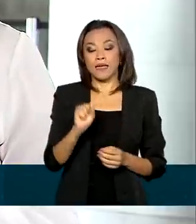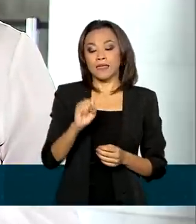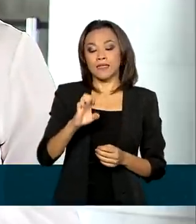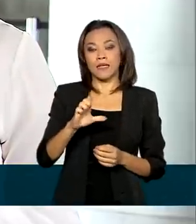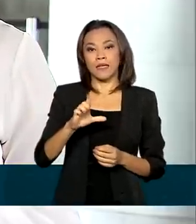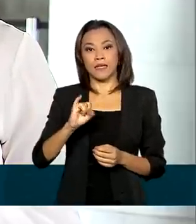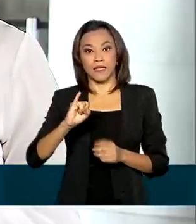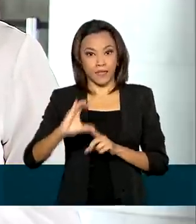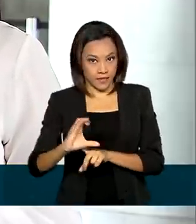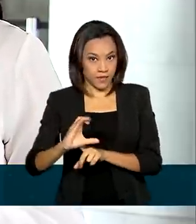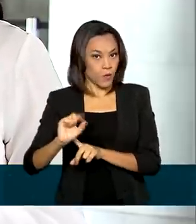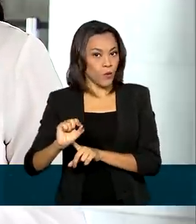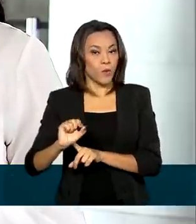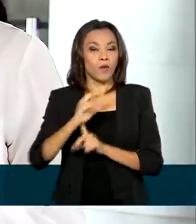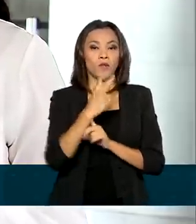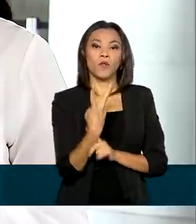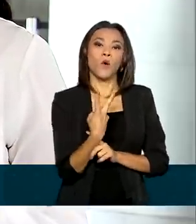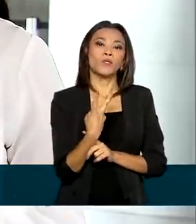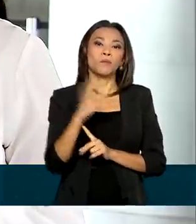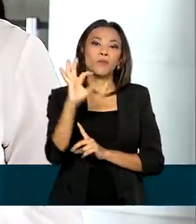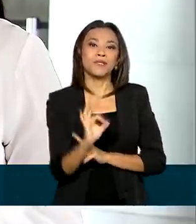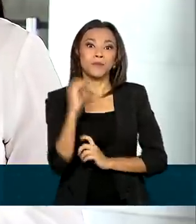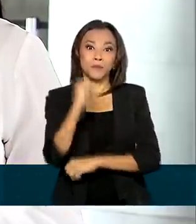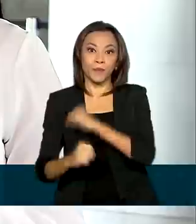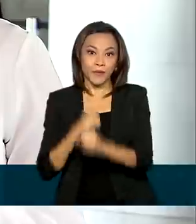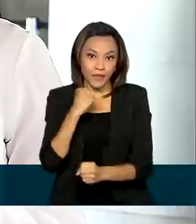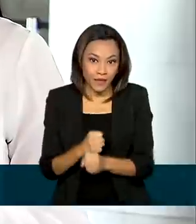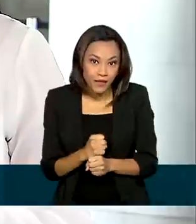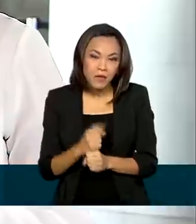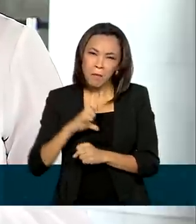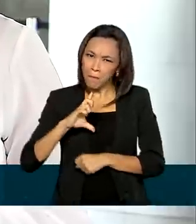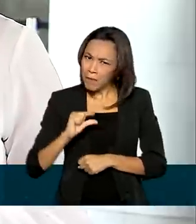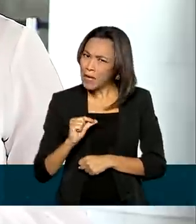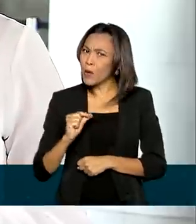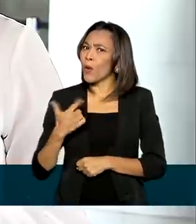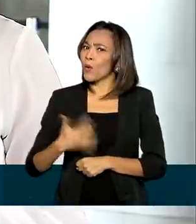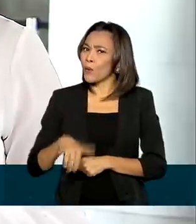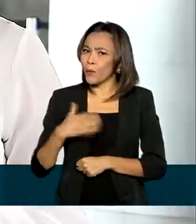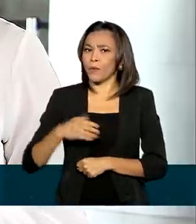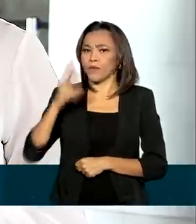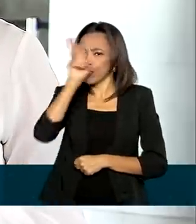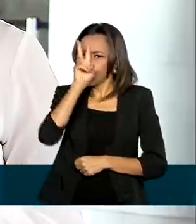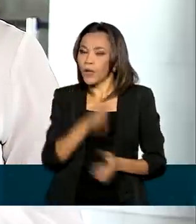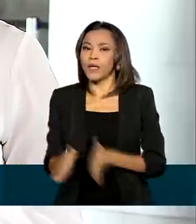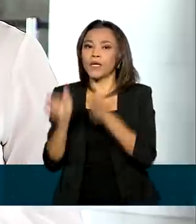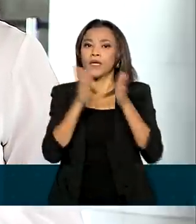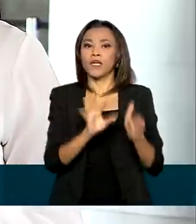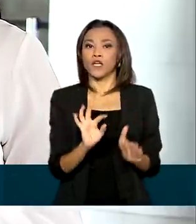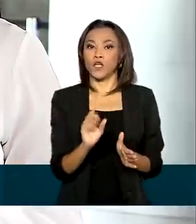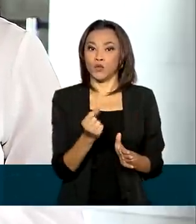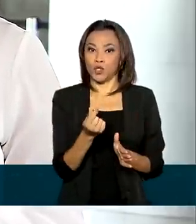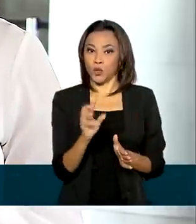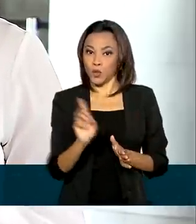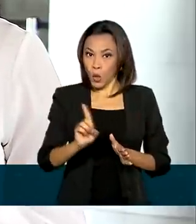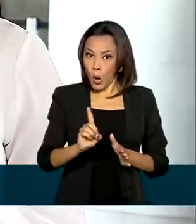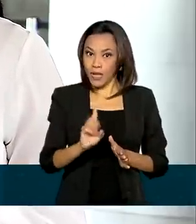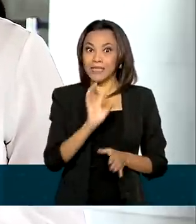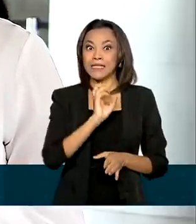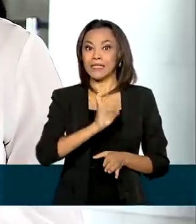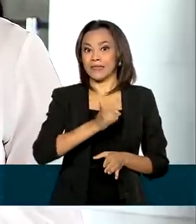da economia, está em 2% ao ano, o menor valor da história. E o dólar está na casa dos R$